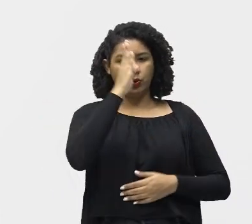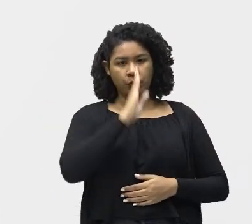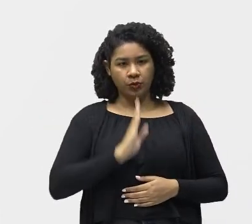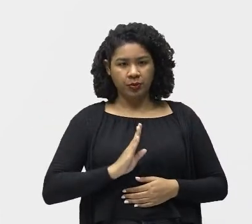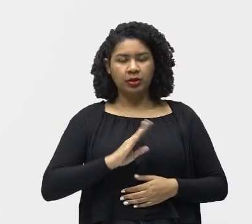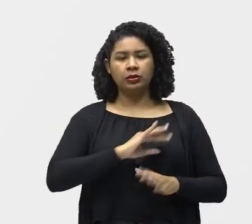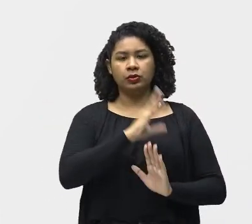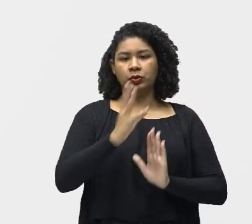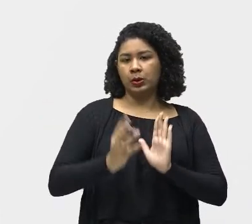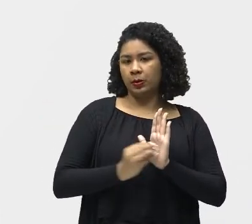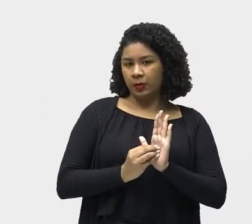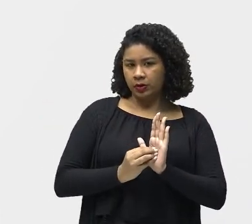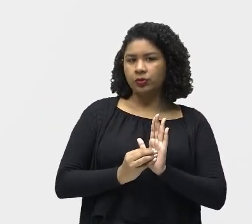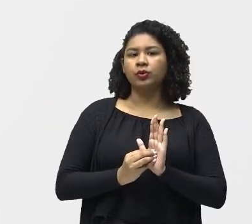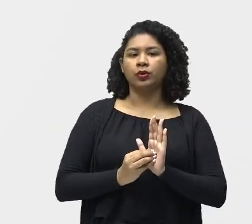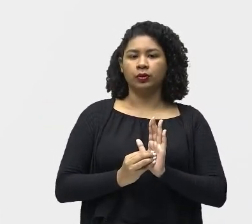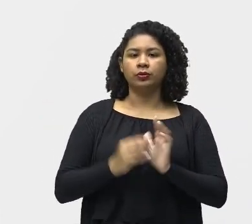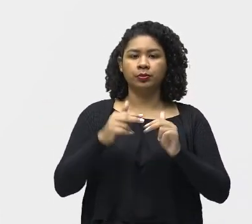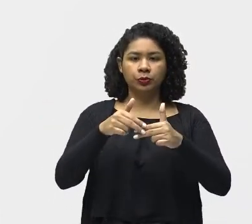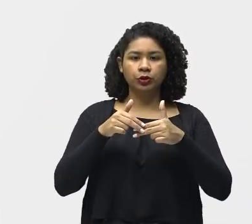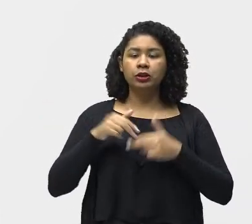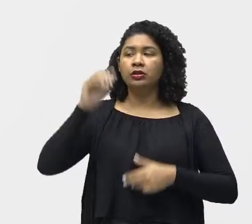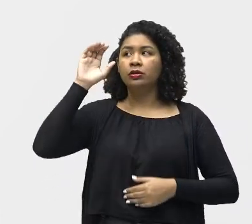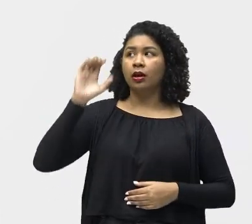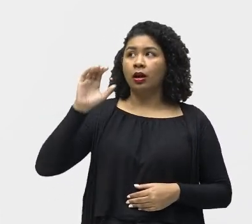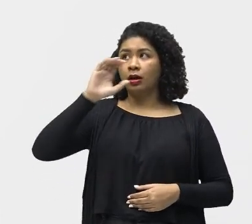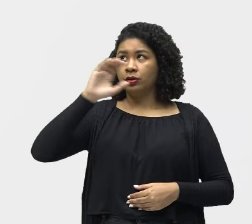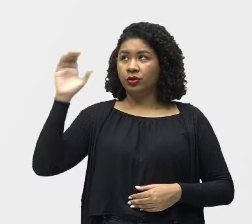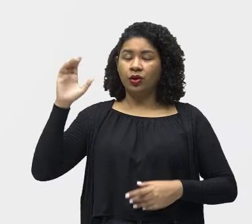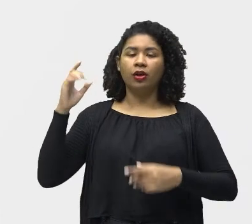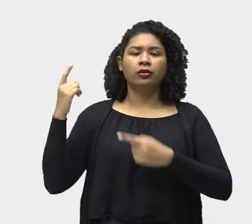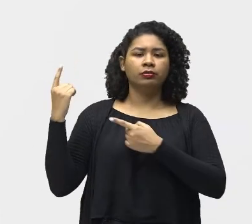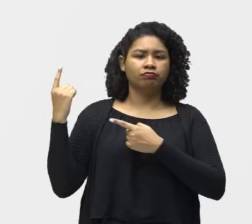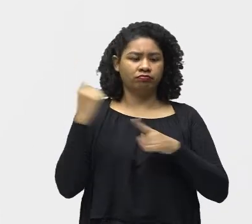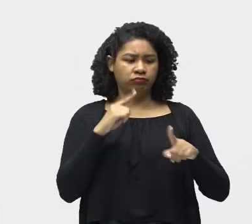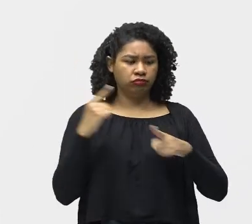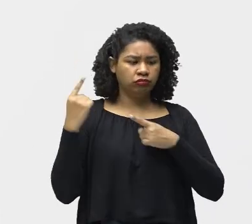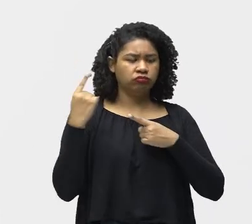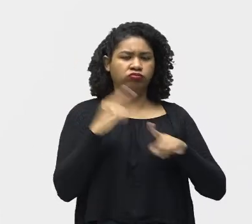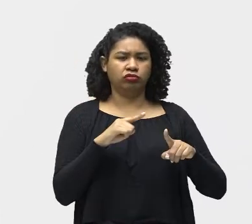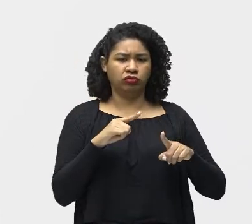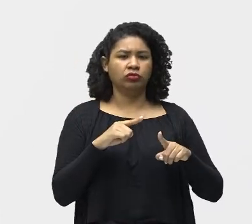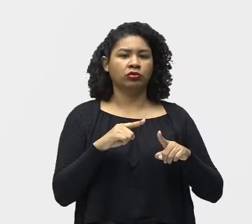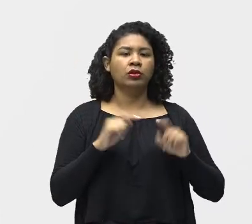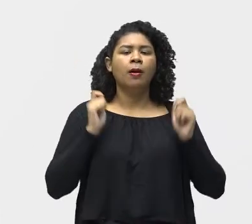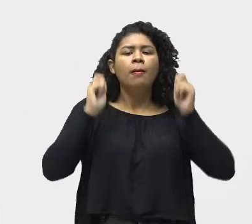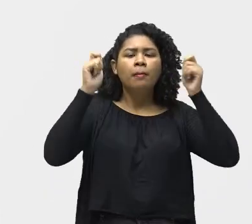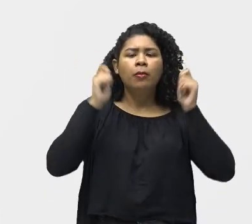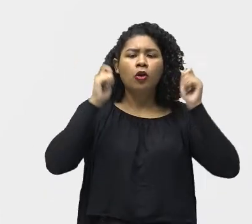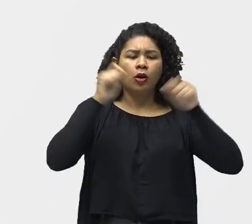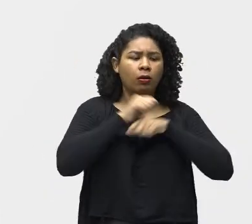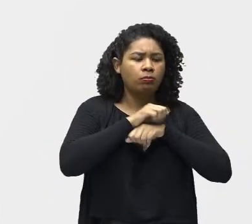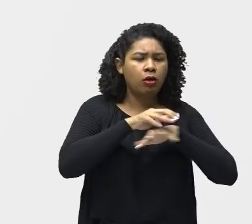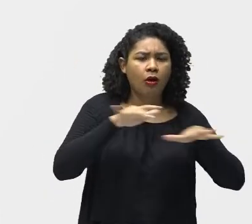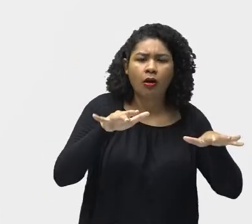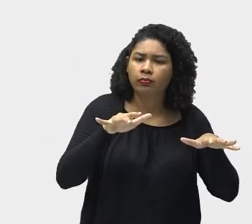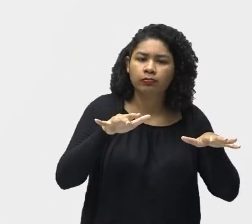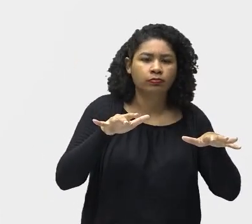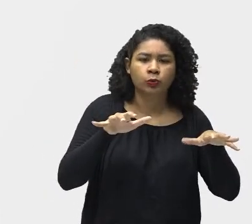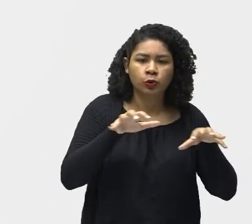Com a contrarreforma A igreja católica Conseguiu conter O avanço Do protestantismo Em alguns países